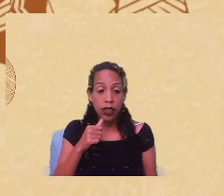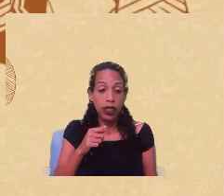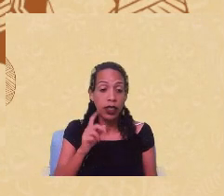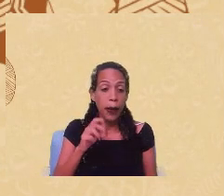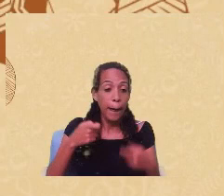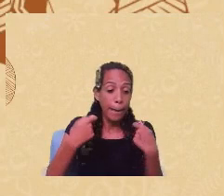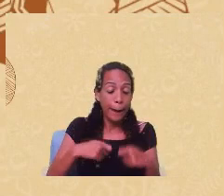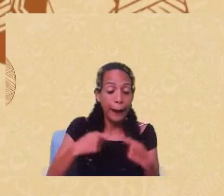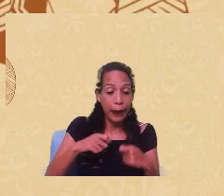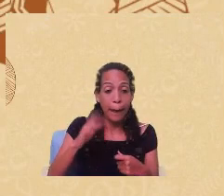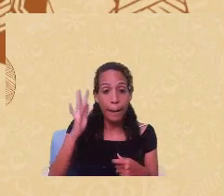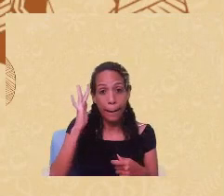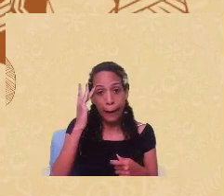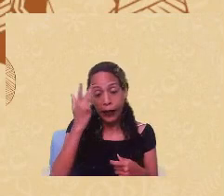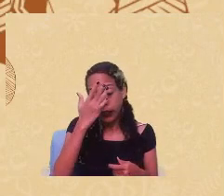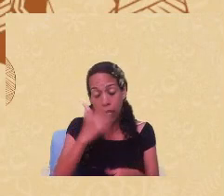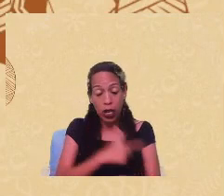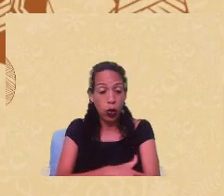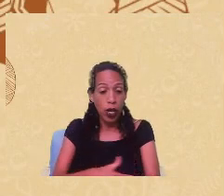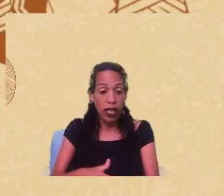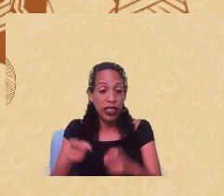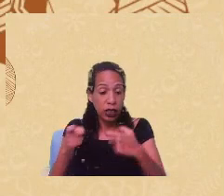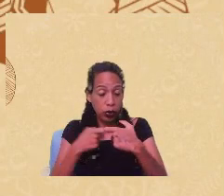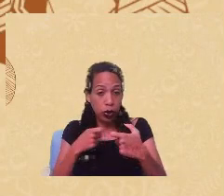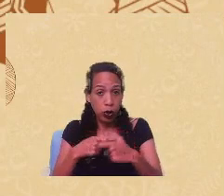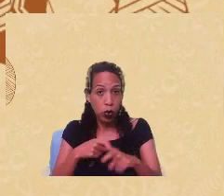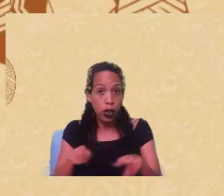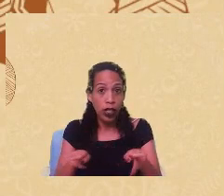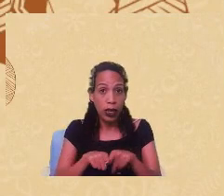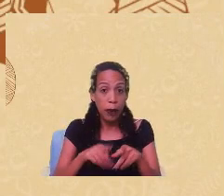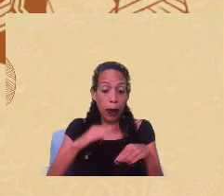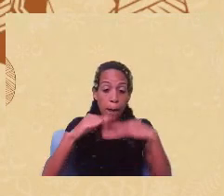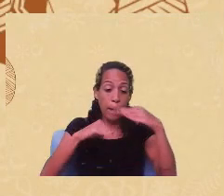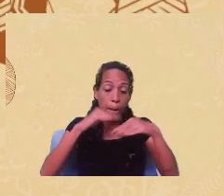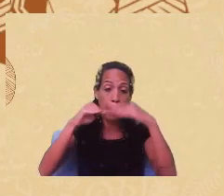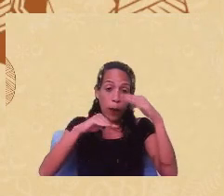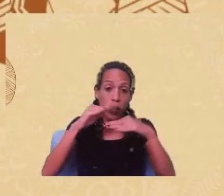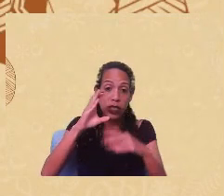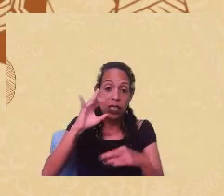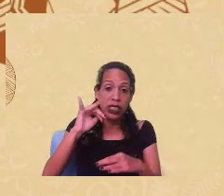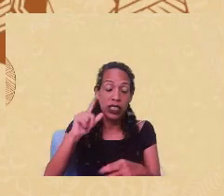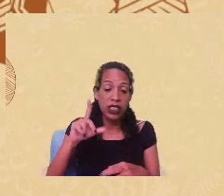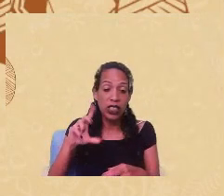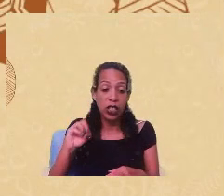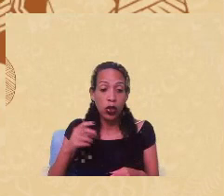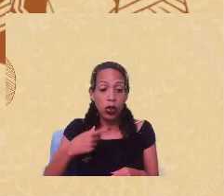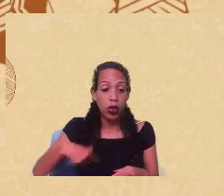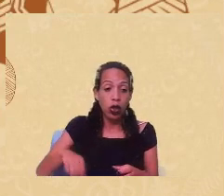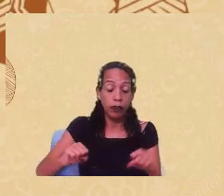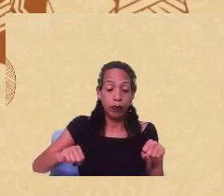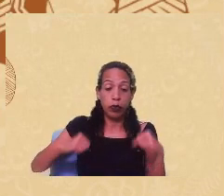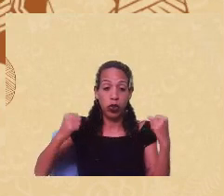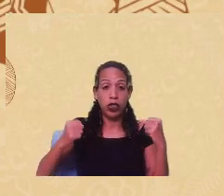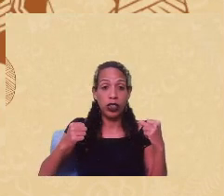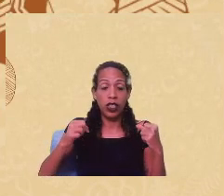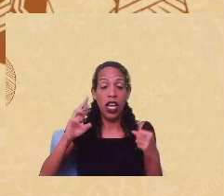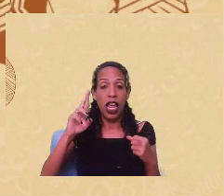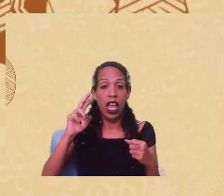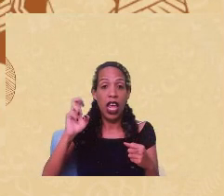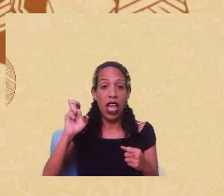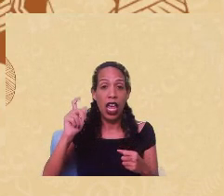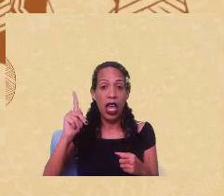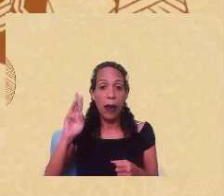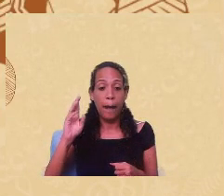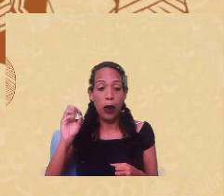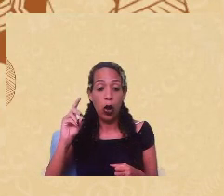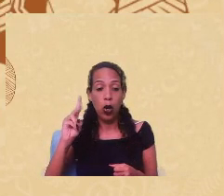pensar a educação sexual como educação sobre os processos e ciclos que organizam a nossa potencialidade reprodutiva. Conhecer o próprio